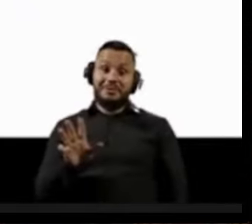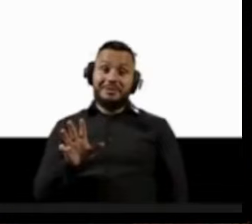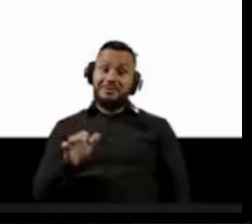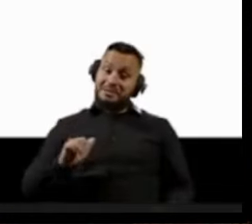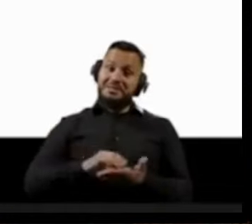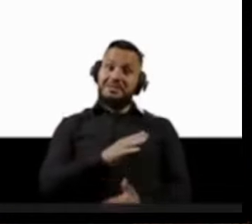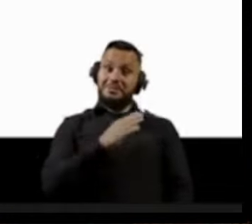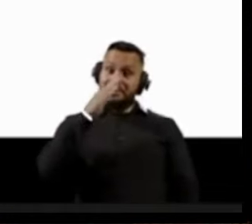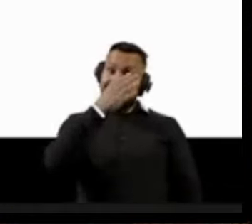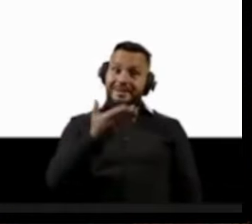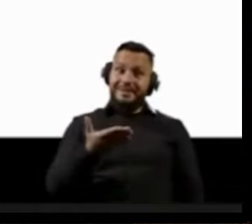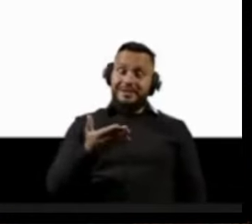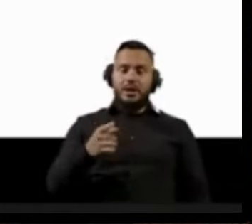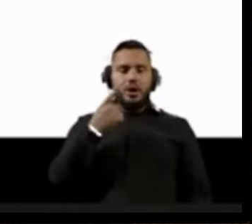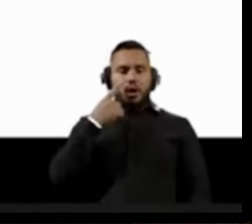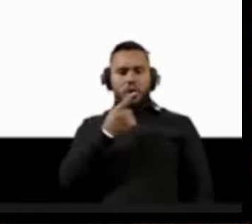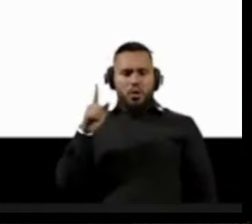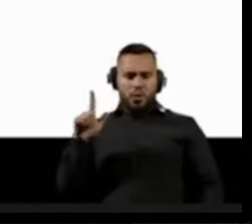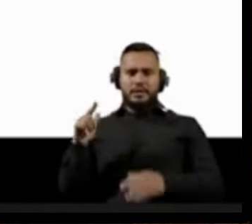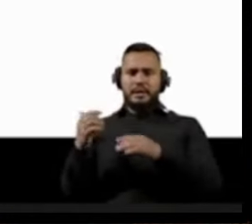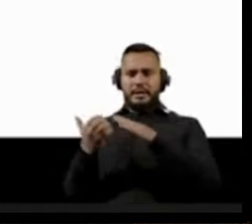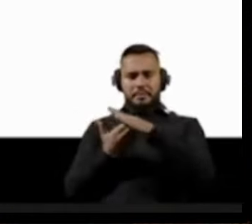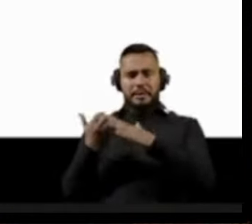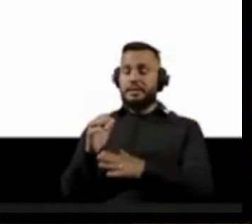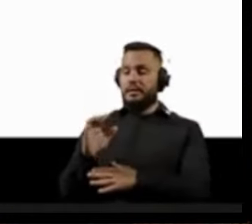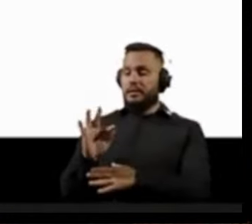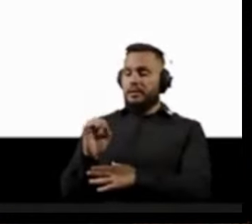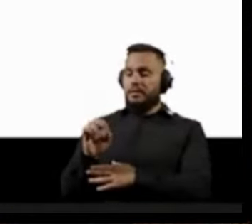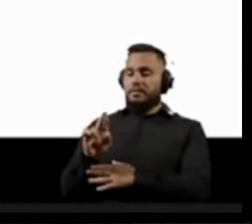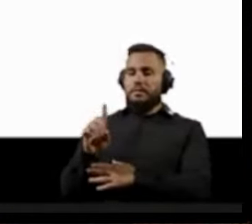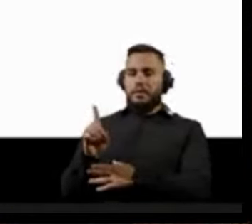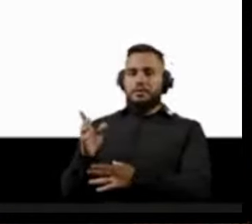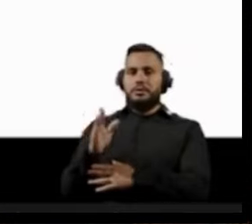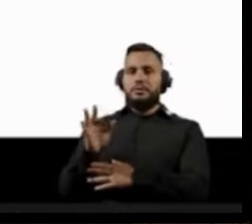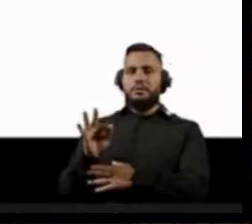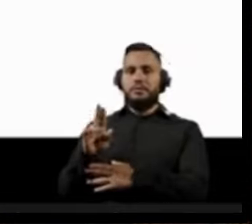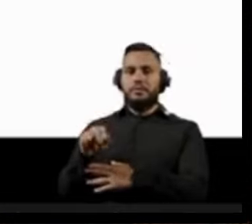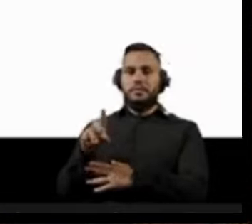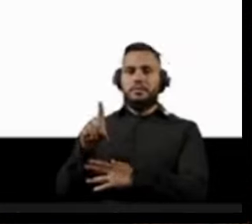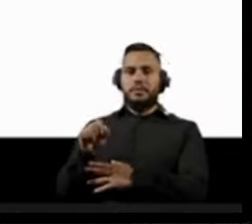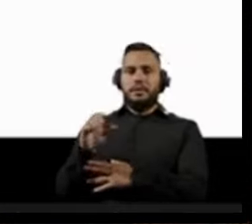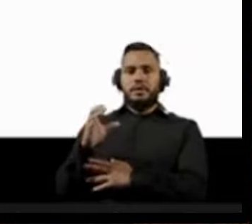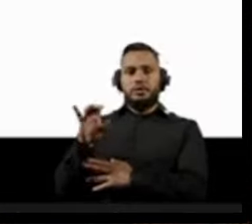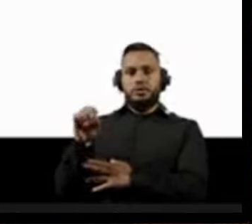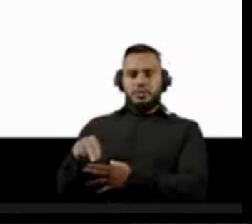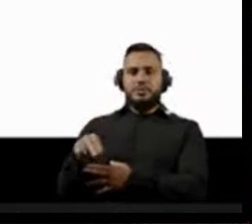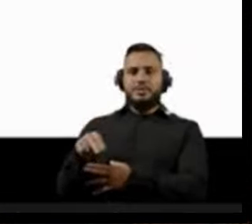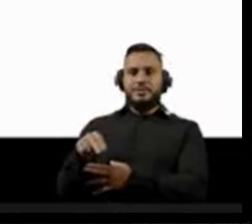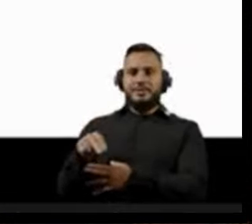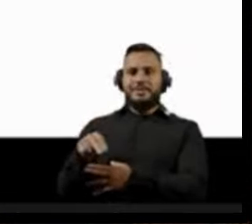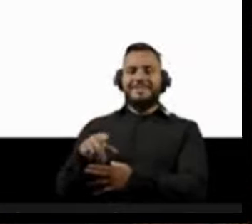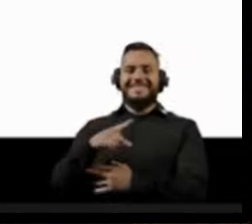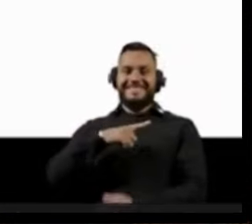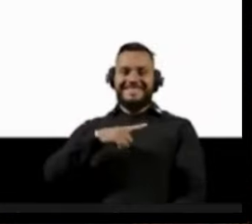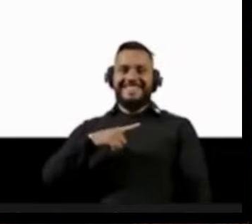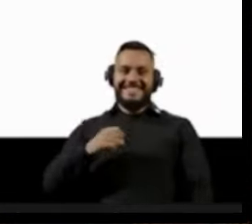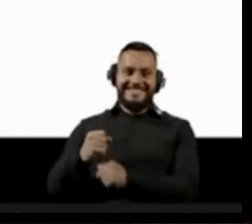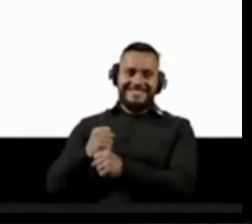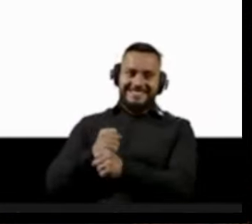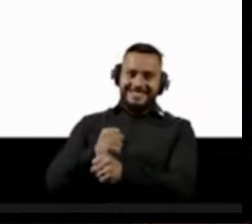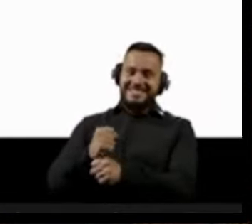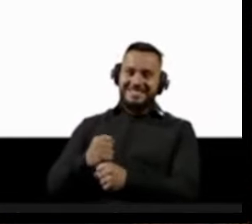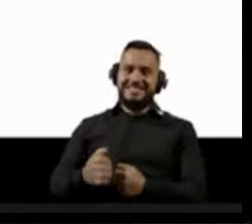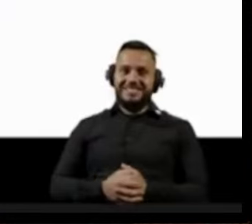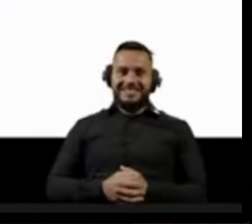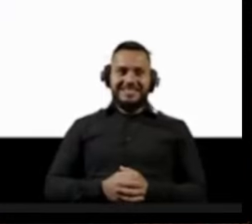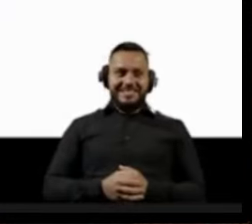A Ford Foundation, outra grande fundação que tem ao longo desses últimos anos, e aqui eu quero destacar que eu